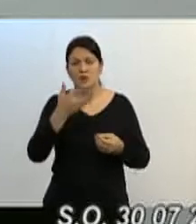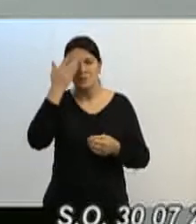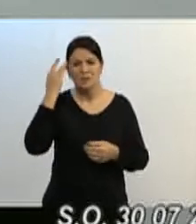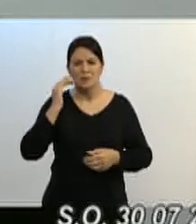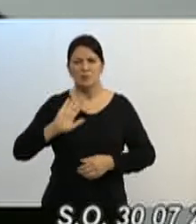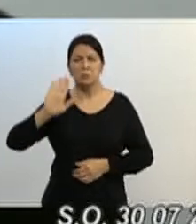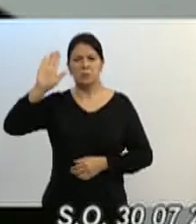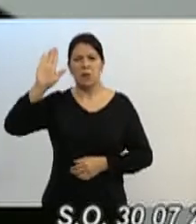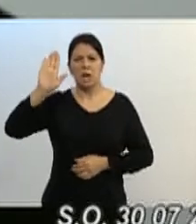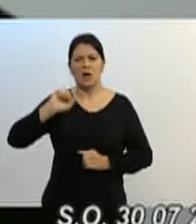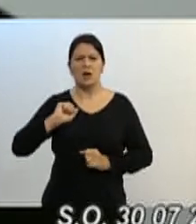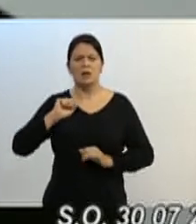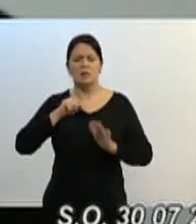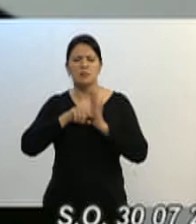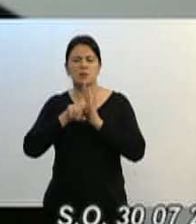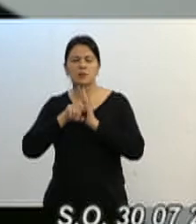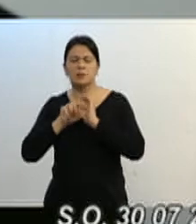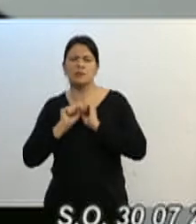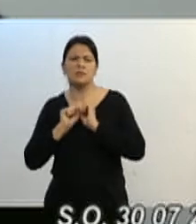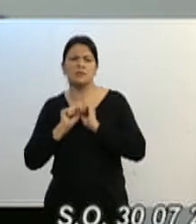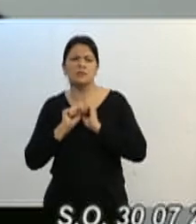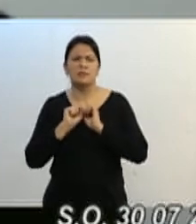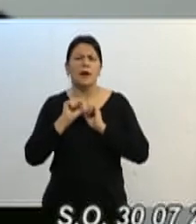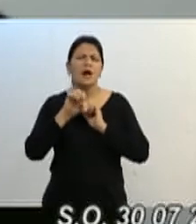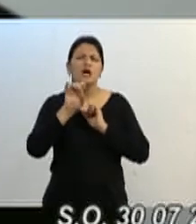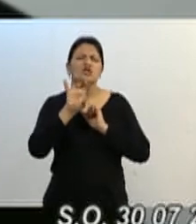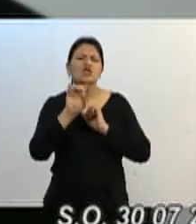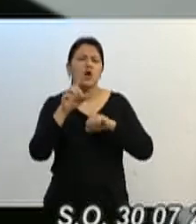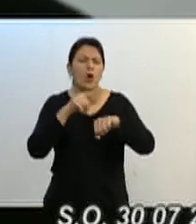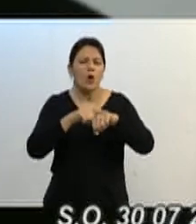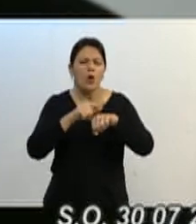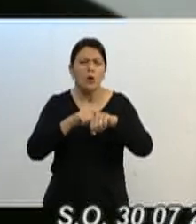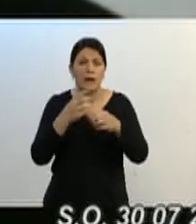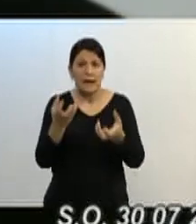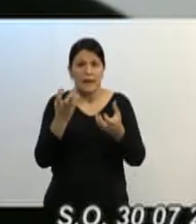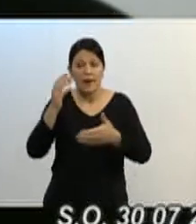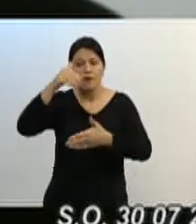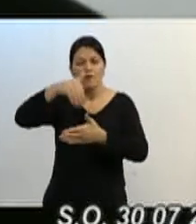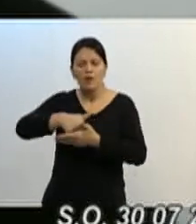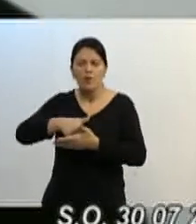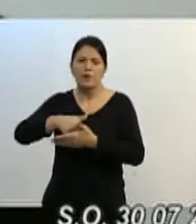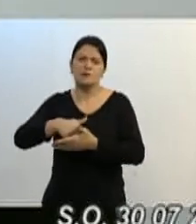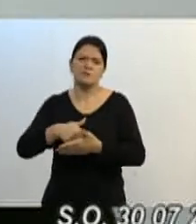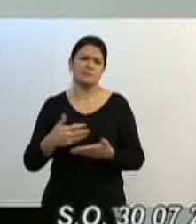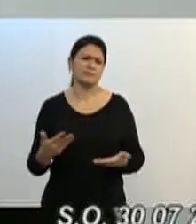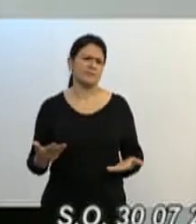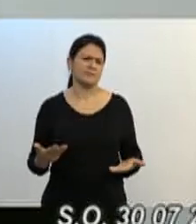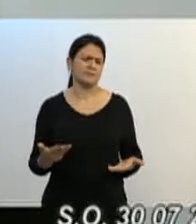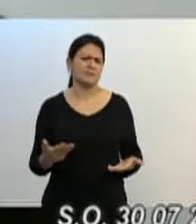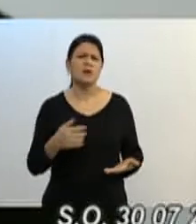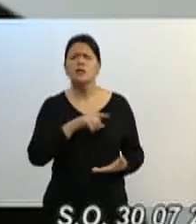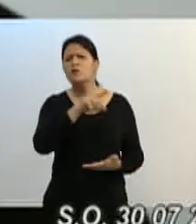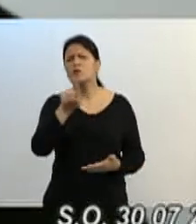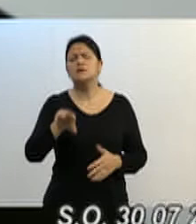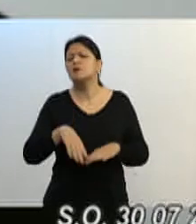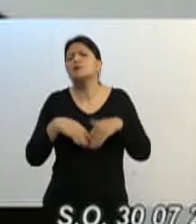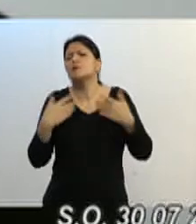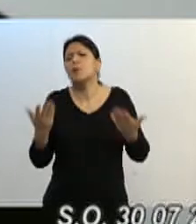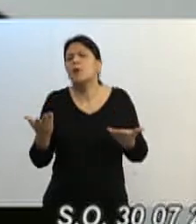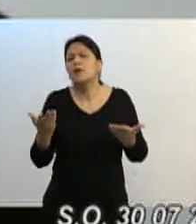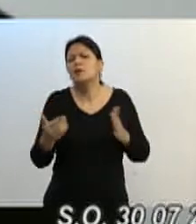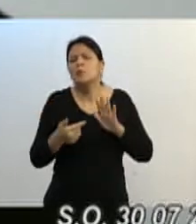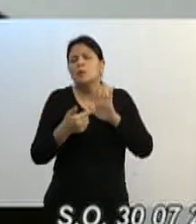os vereadores, ah, só aparece em cima da hora, nunca apareceram, e esses pré-candidatos, quando é que eles apareceram? Só de um ano para cá,